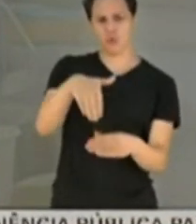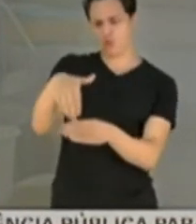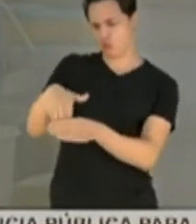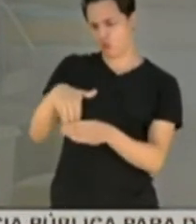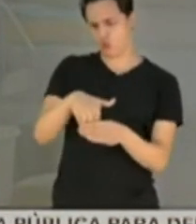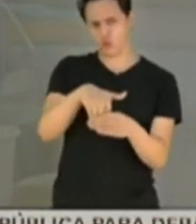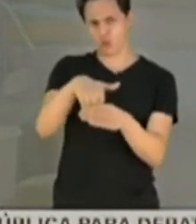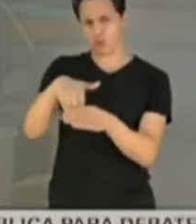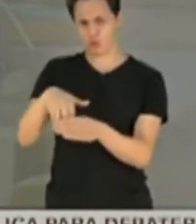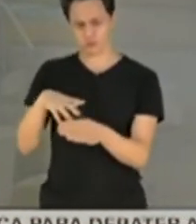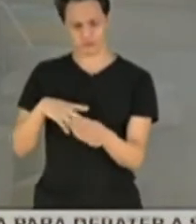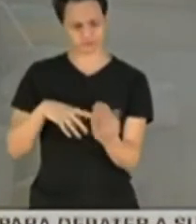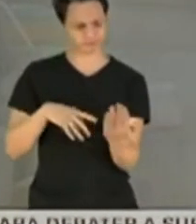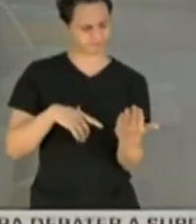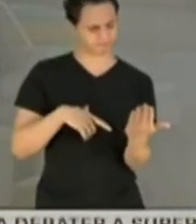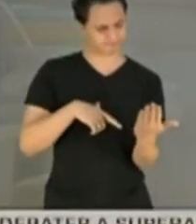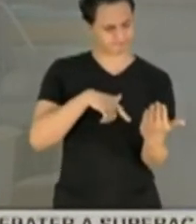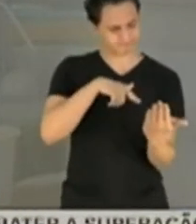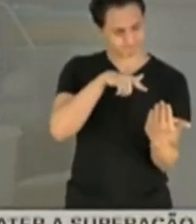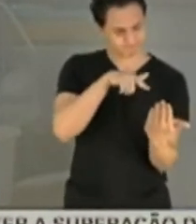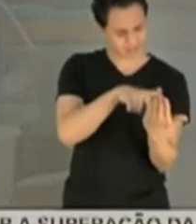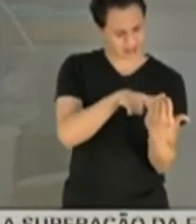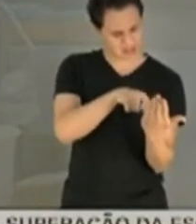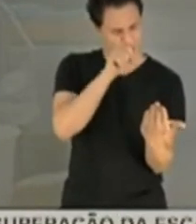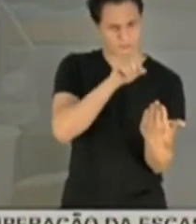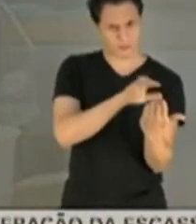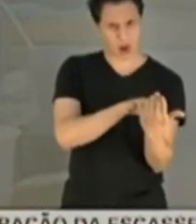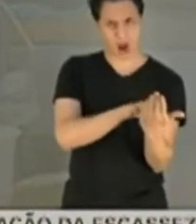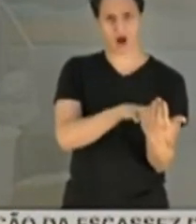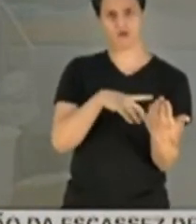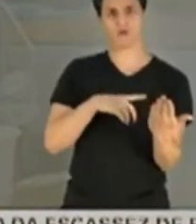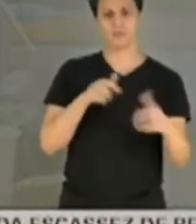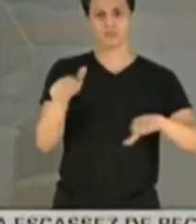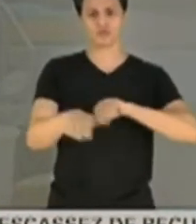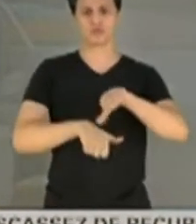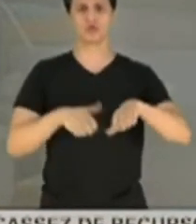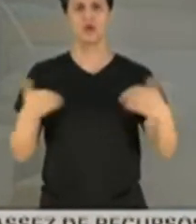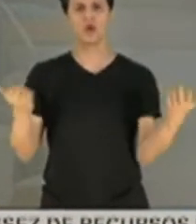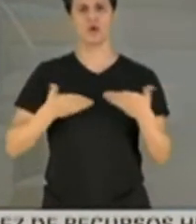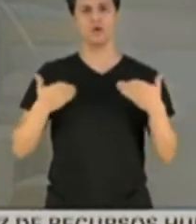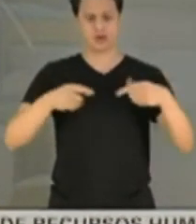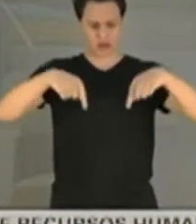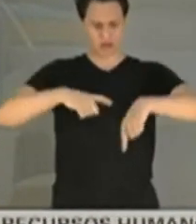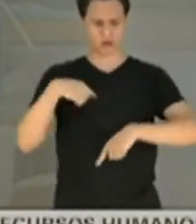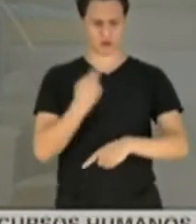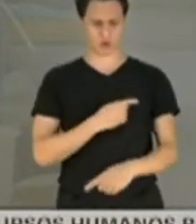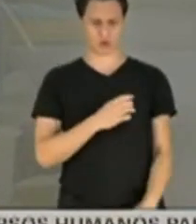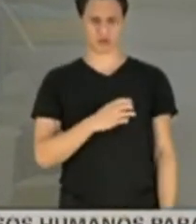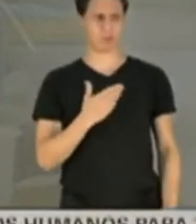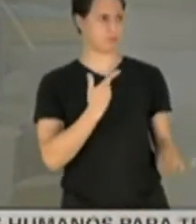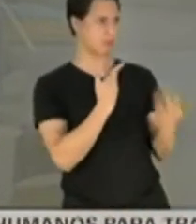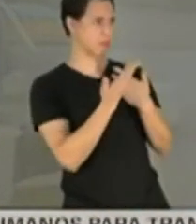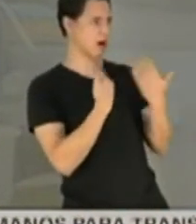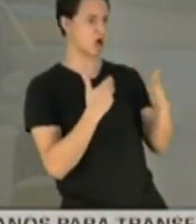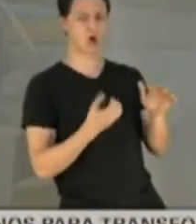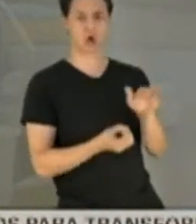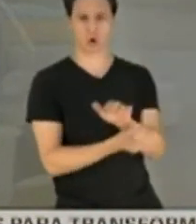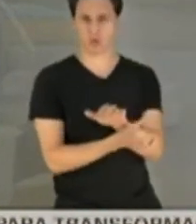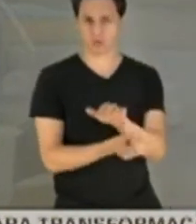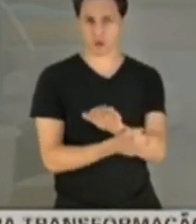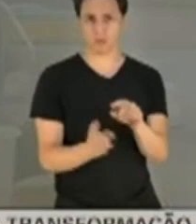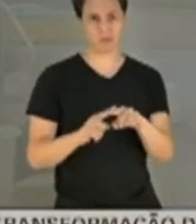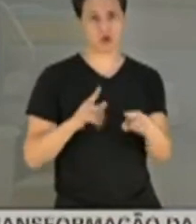apertaram o botão da mudança. E hoje, falam em corrupção aqui, mas não conseguem mostrar um